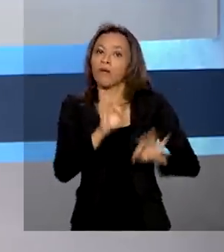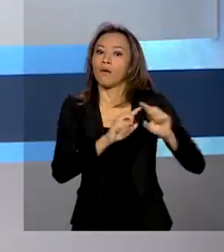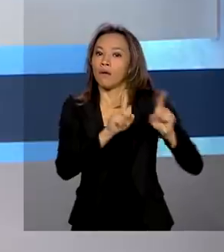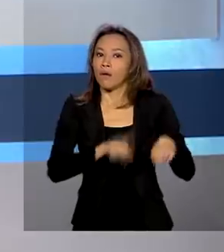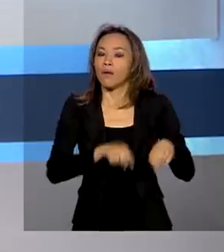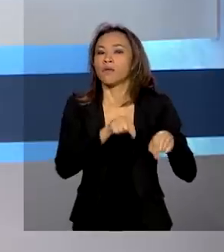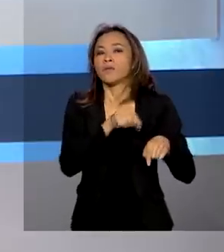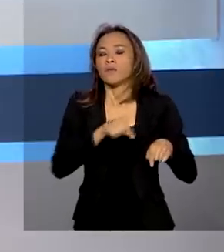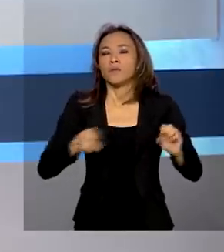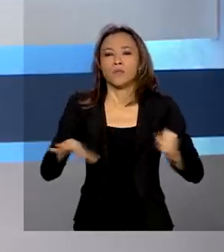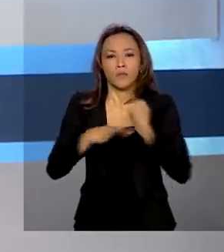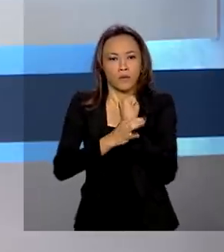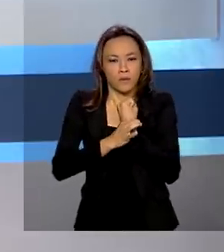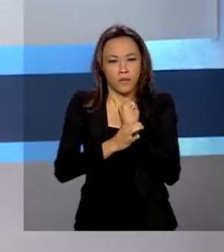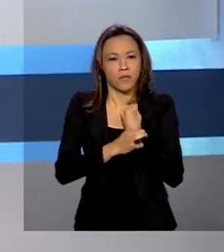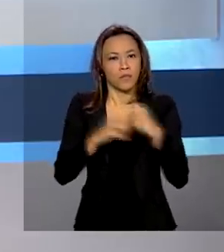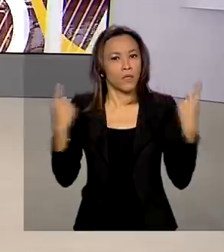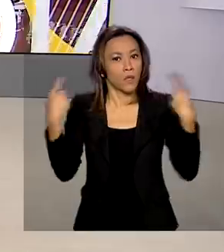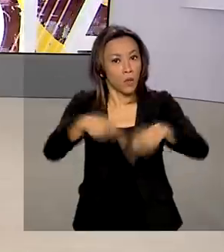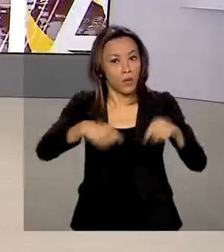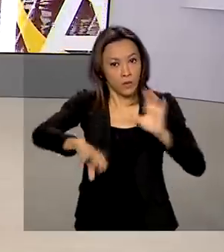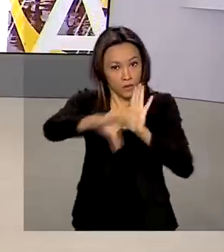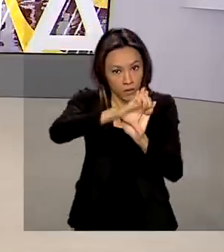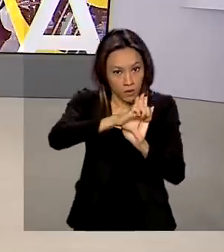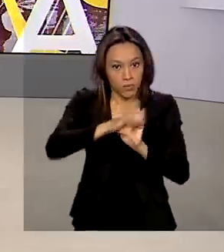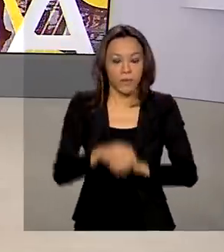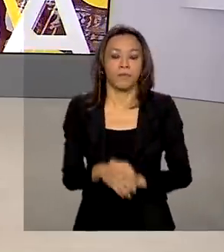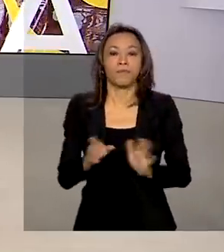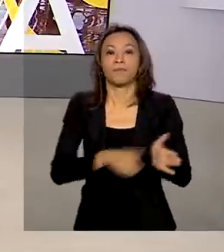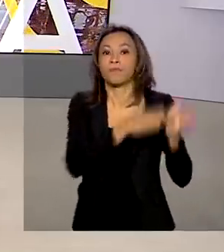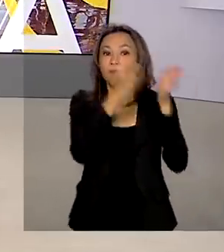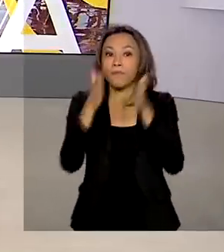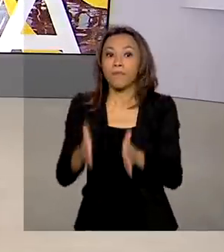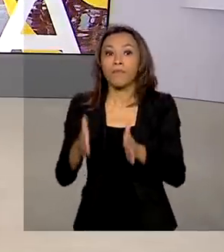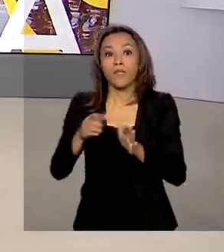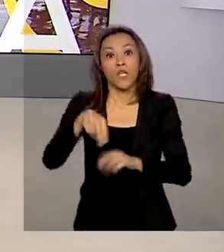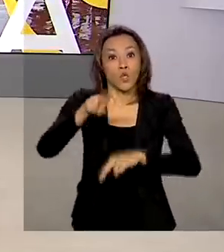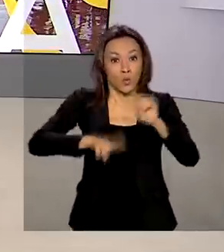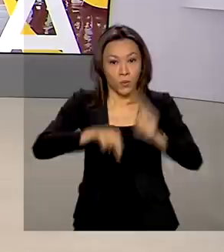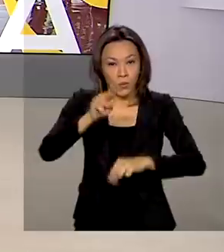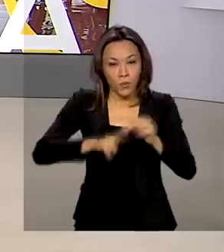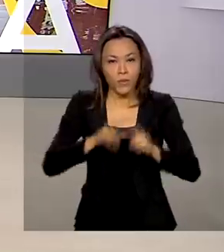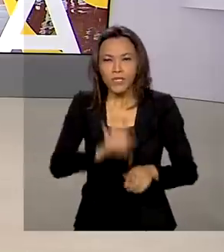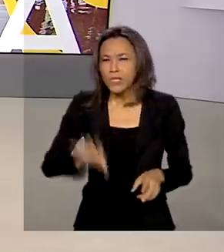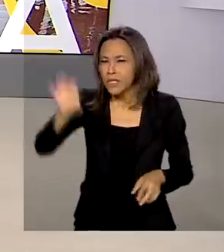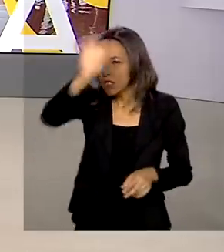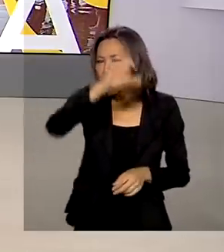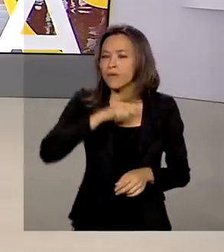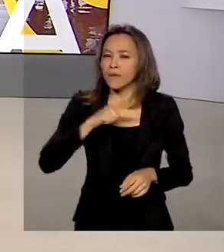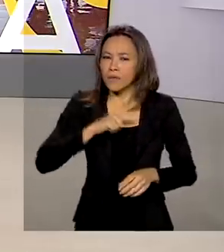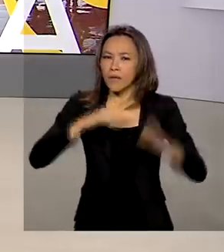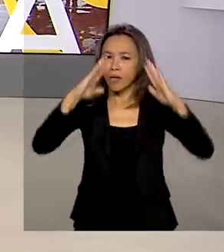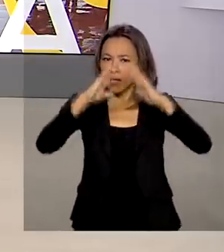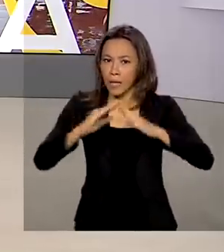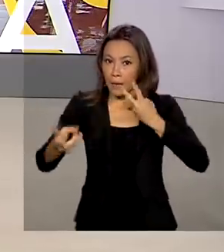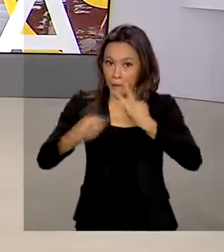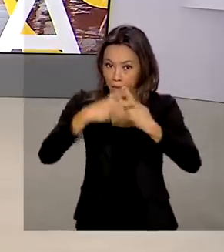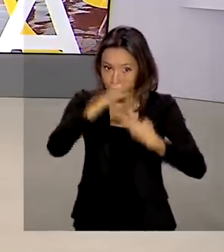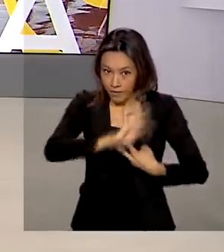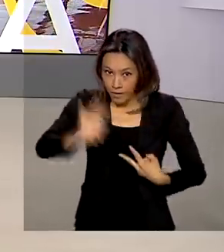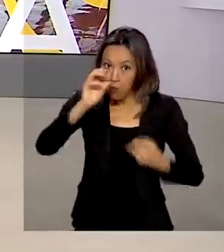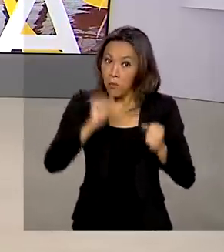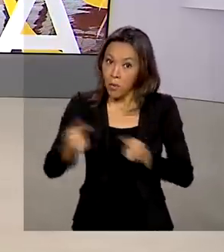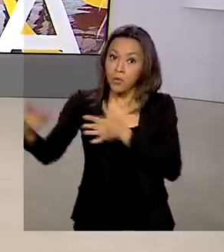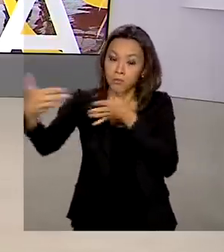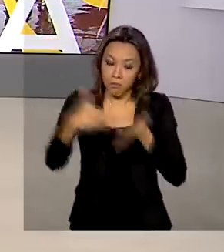Pública de Combate ao Crime Organizado. A partir de junho, estados que contam com penitenciárias federais poderão fazer parte do